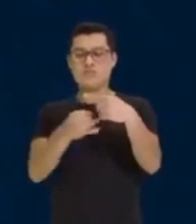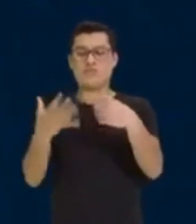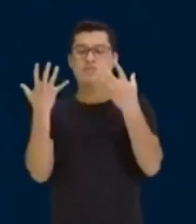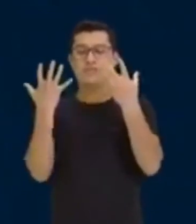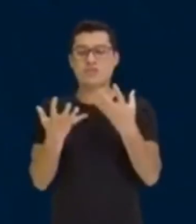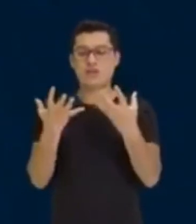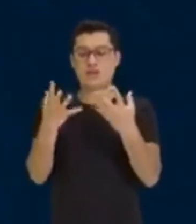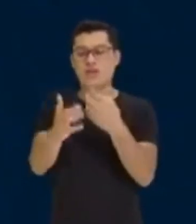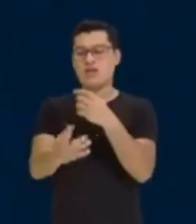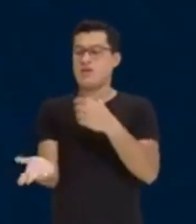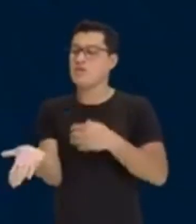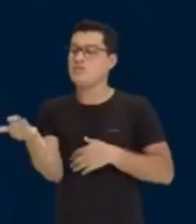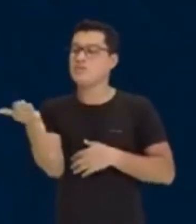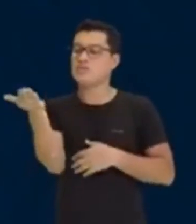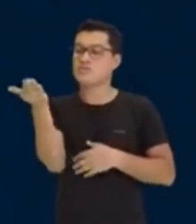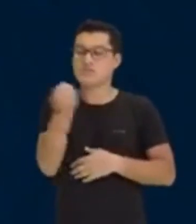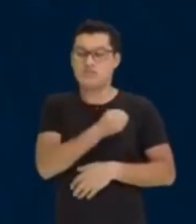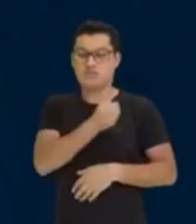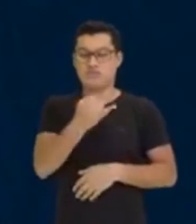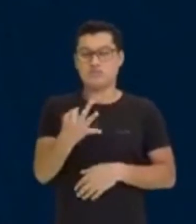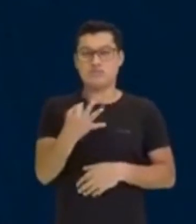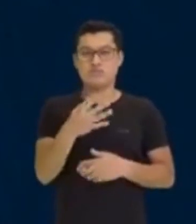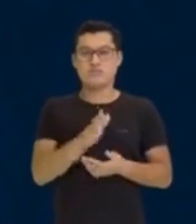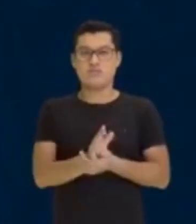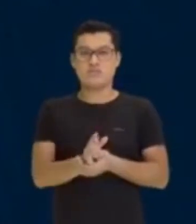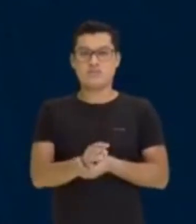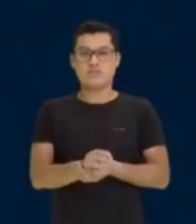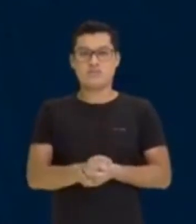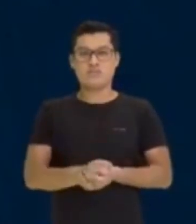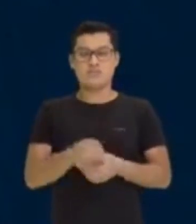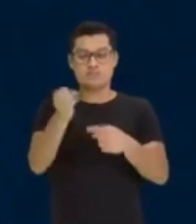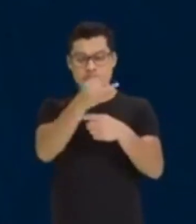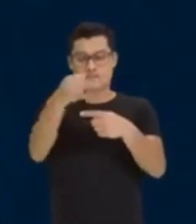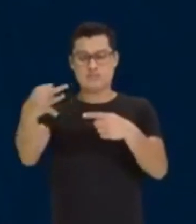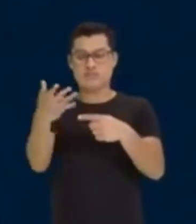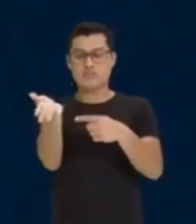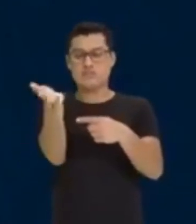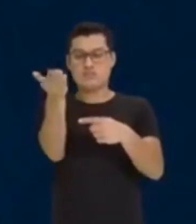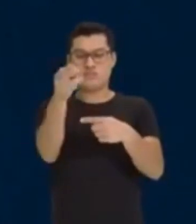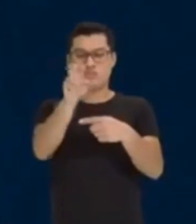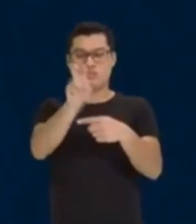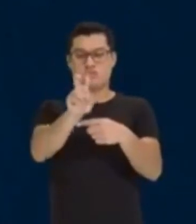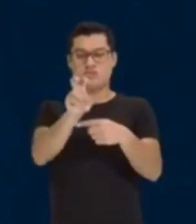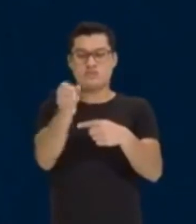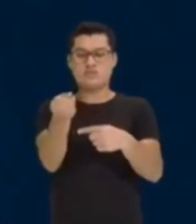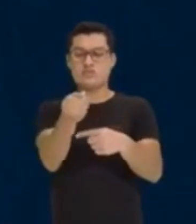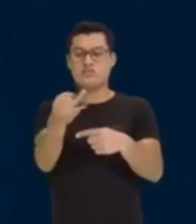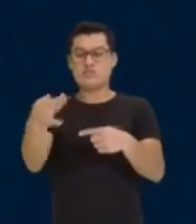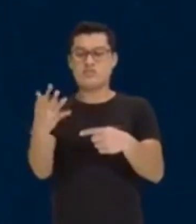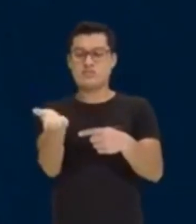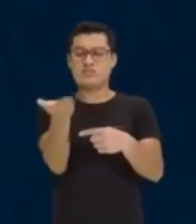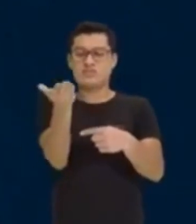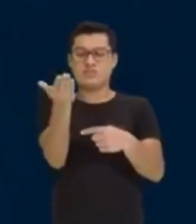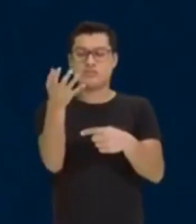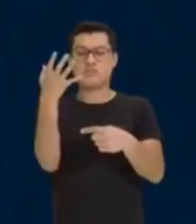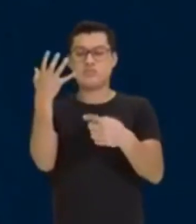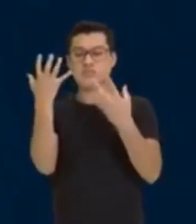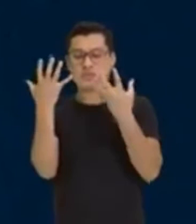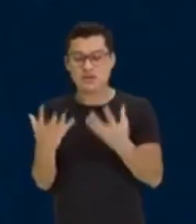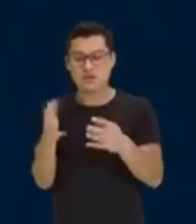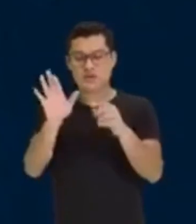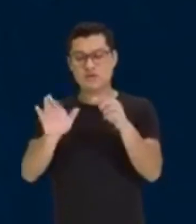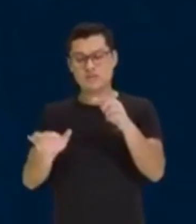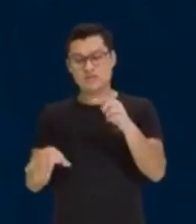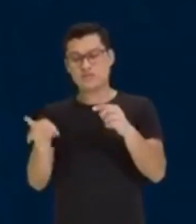aumentar esse número, o valor da fração em cima tem que ser maior. O numerador tem que ser maior. Se você quer diminuir,